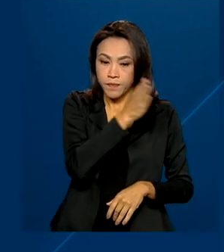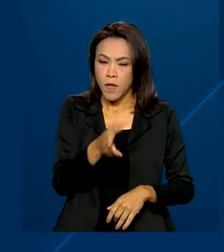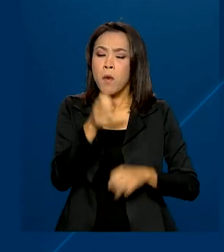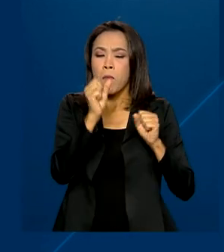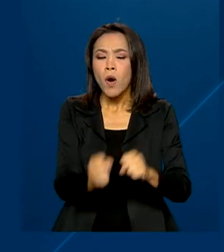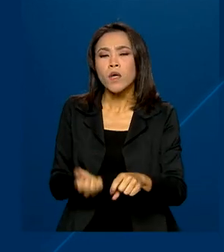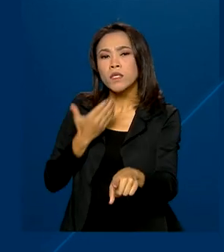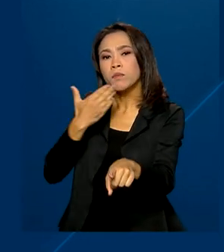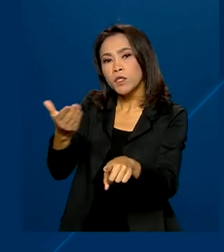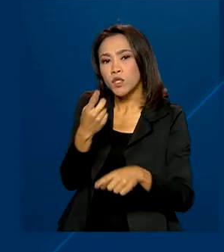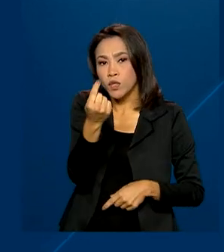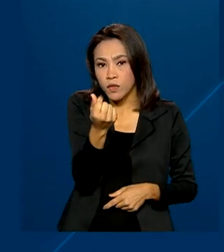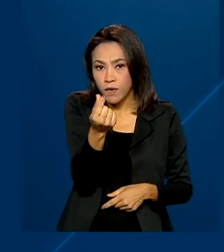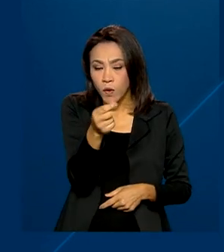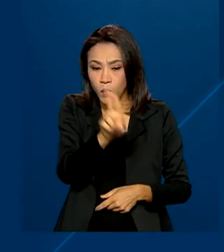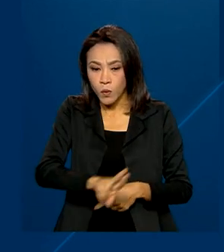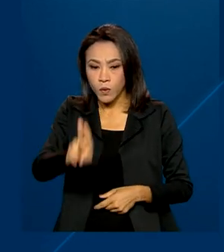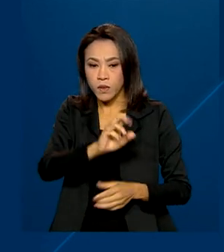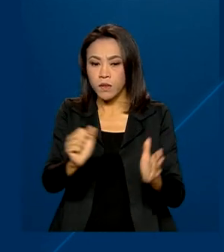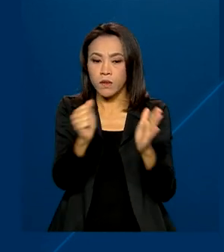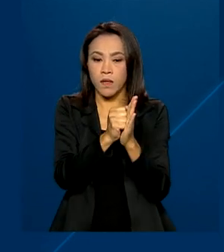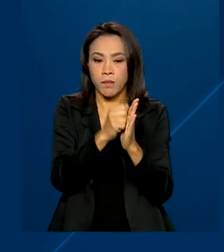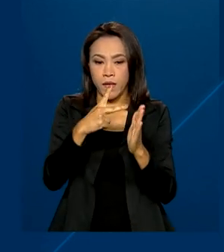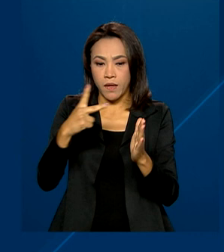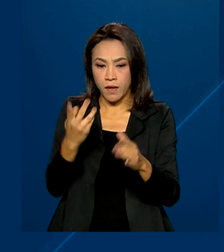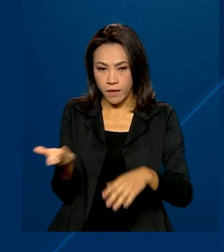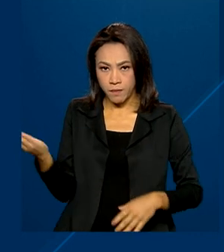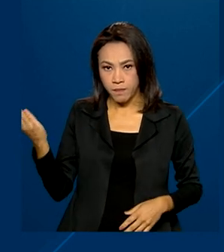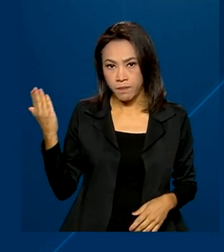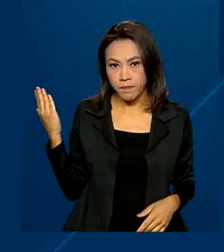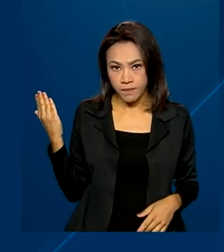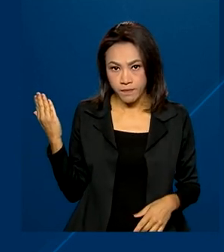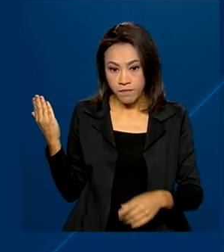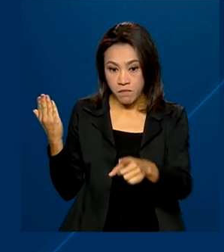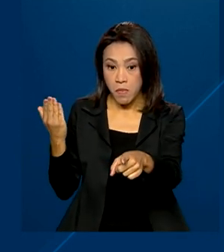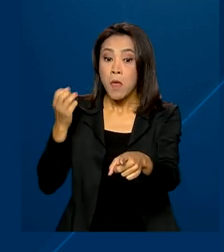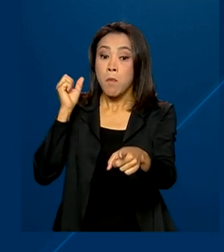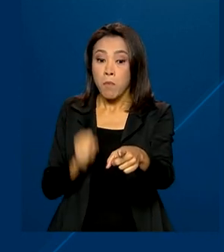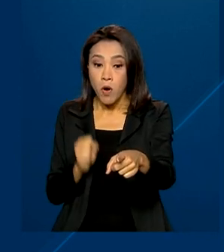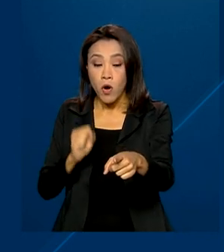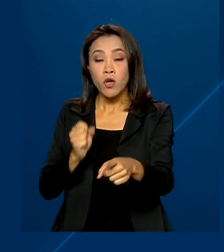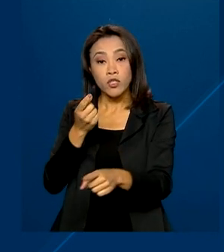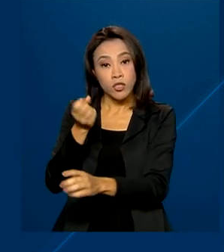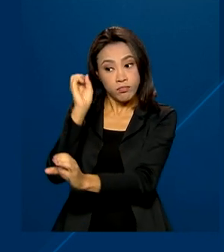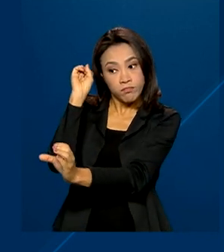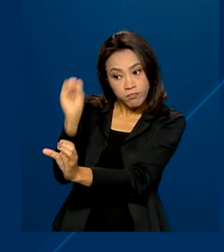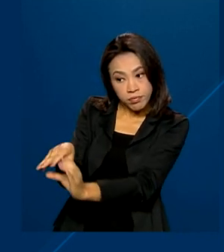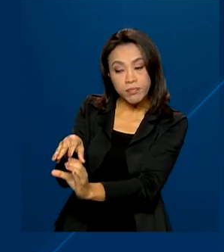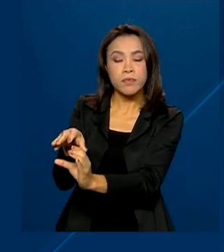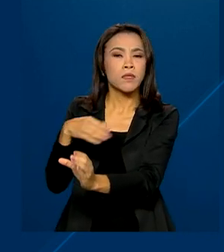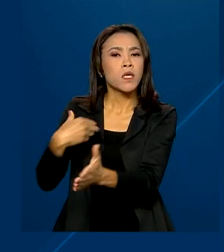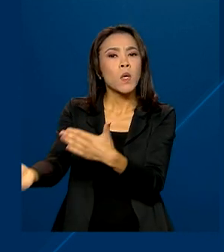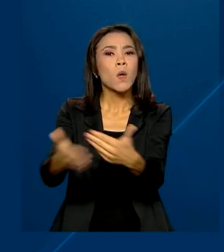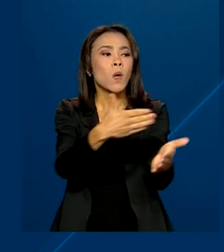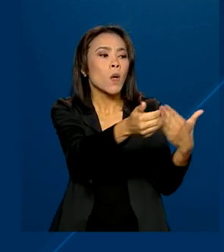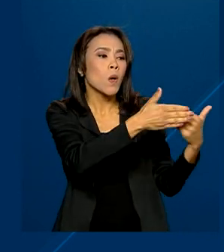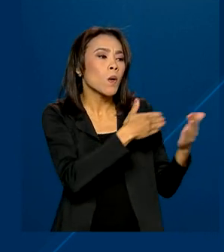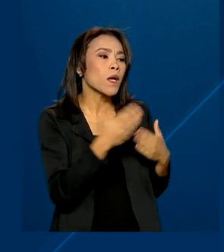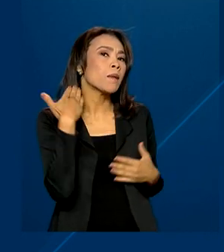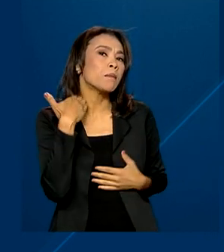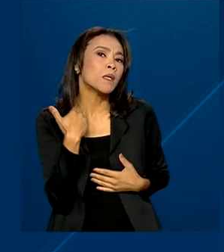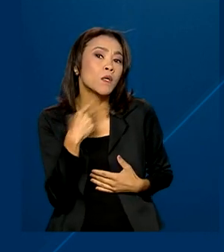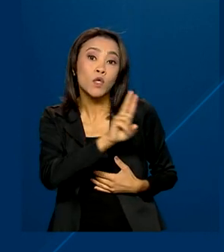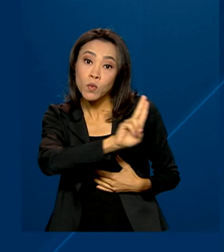solicitar o saque pelo aplicativo FGTS. O saldo pode ser creditado em conta bancária de qualquer instituição